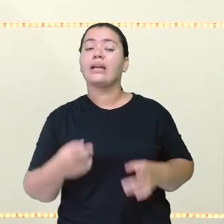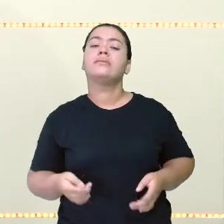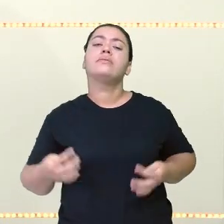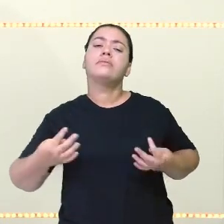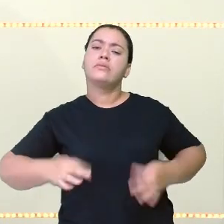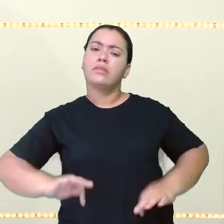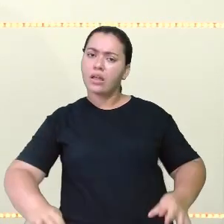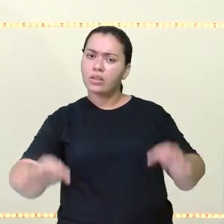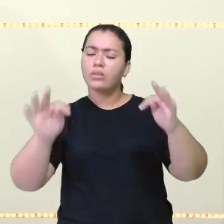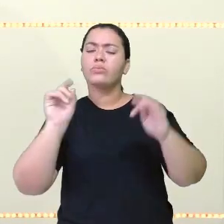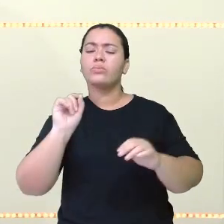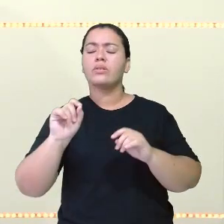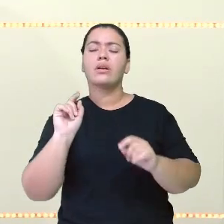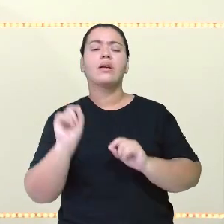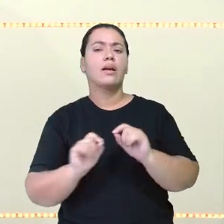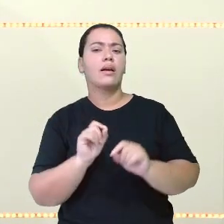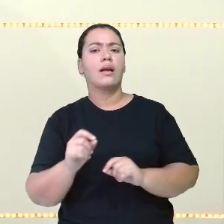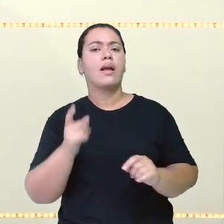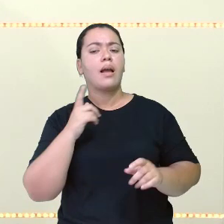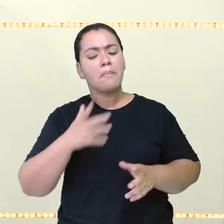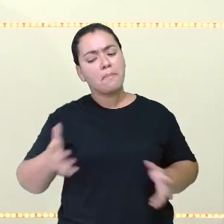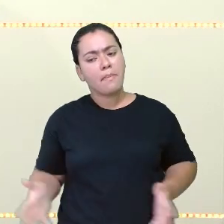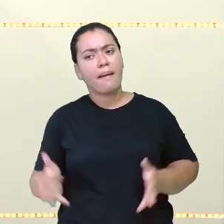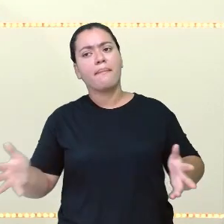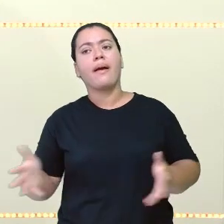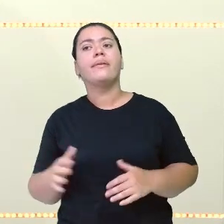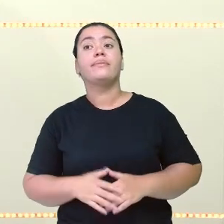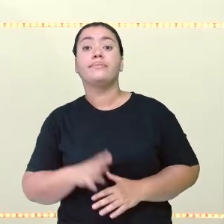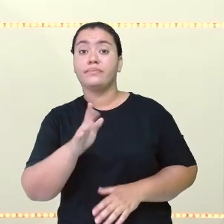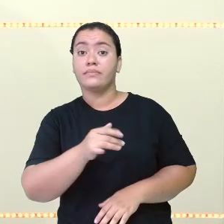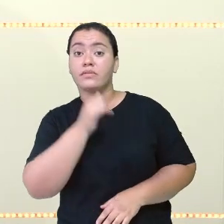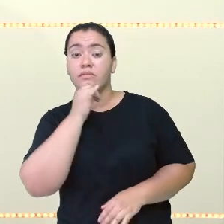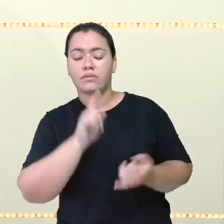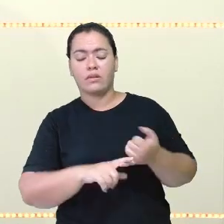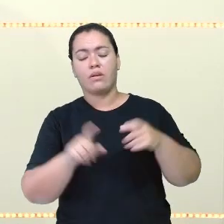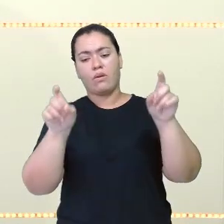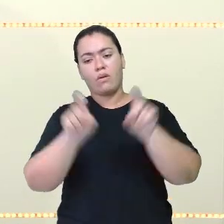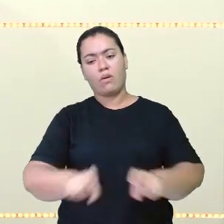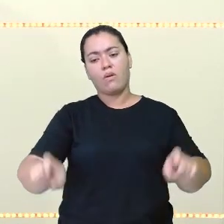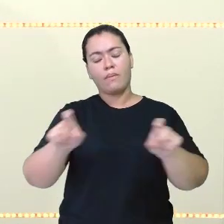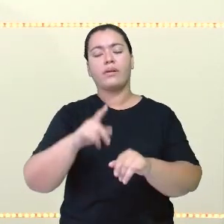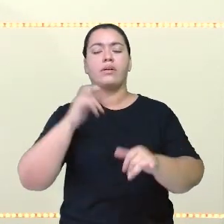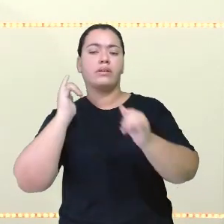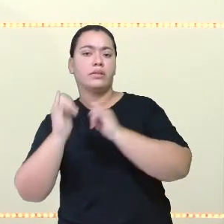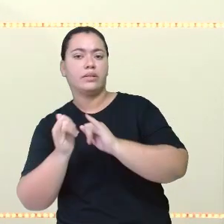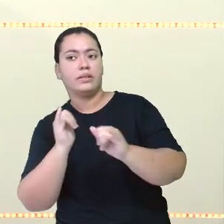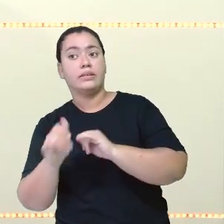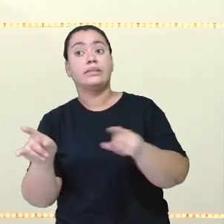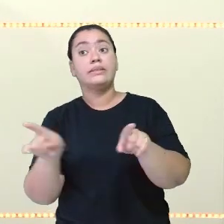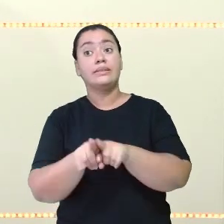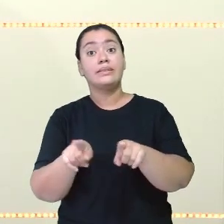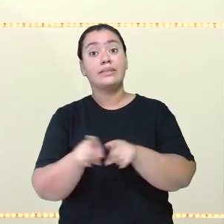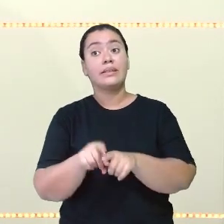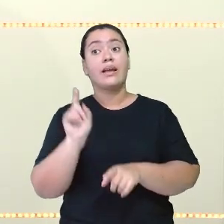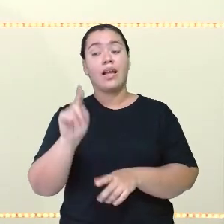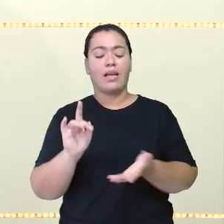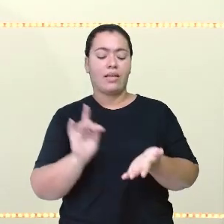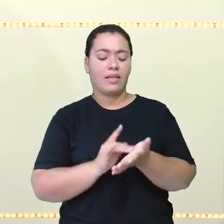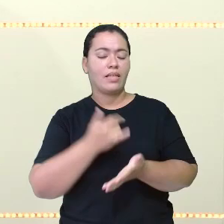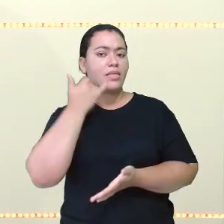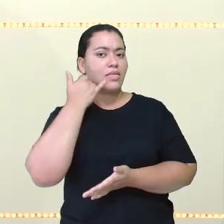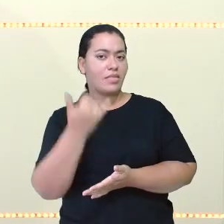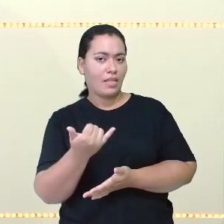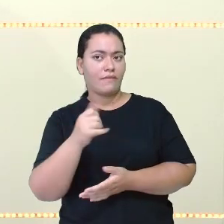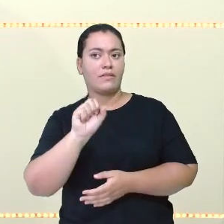ela propiciou bastante isso aí. Por exemplo, através do computador, da internet e dos smartphones.